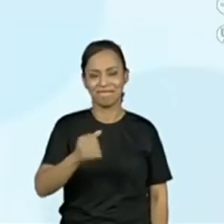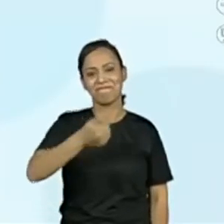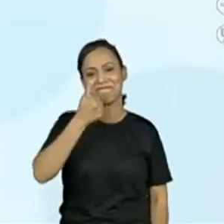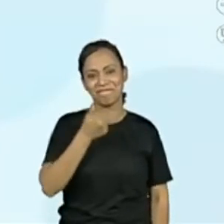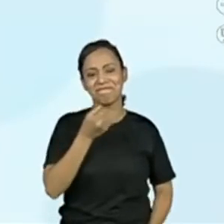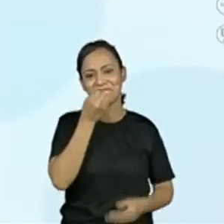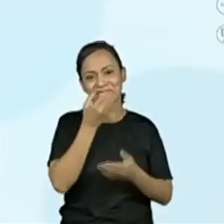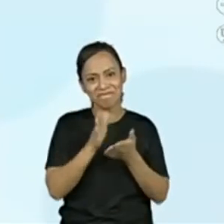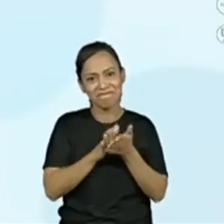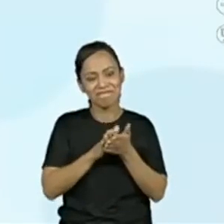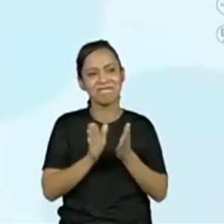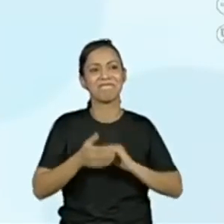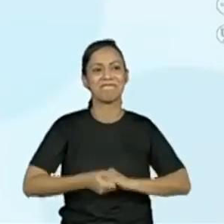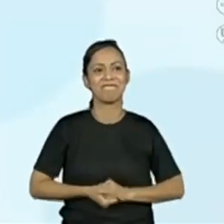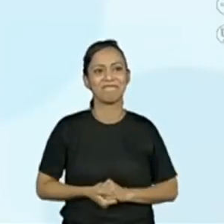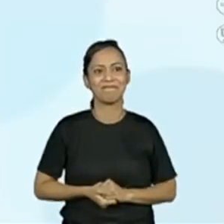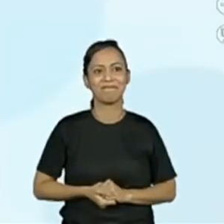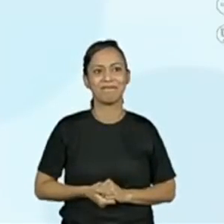O número 20.